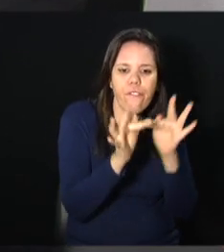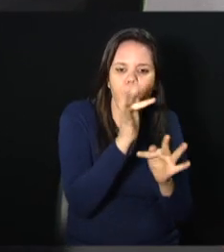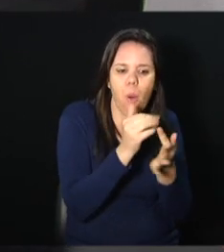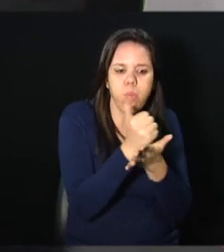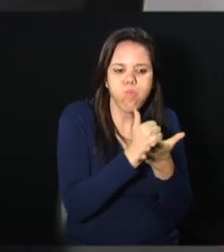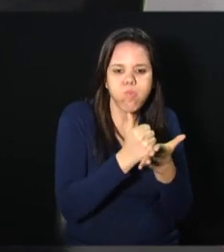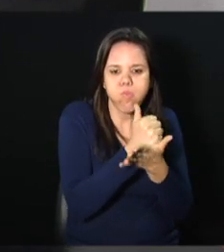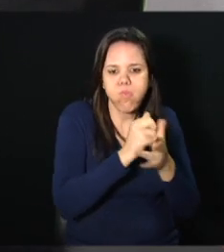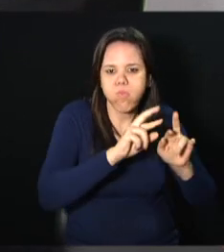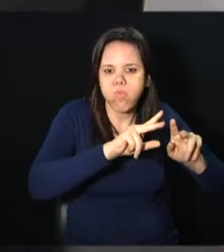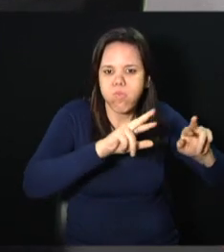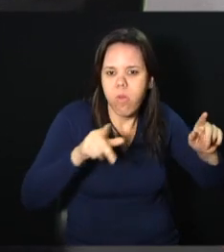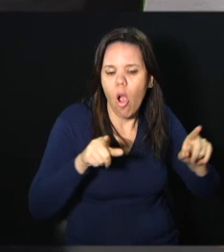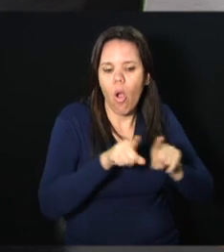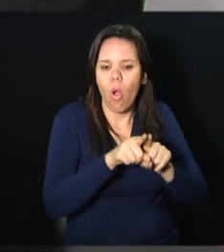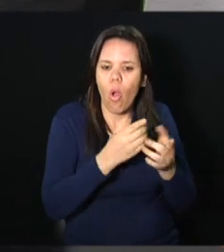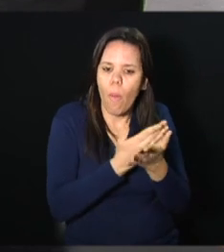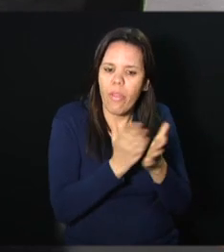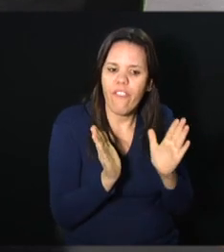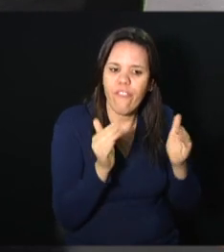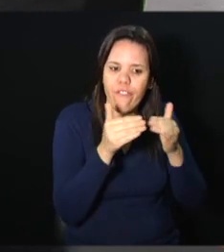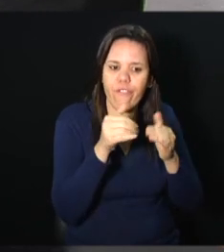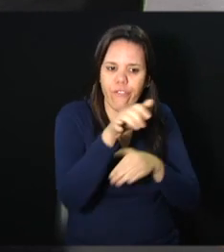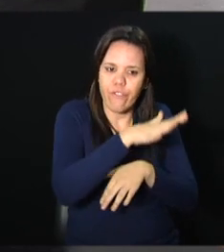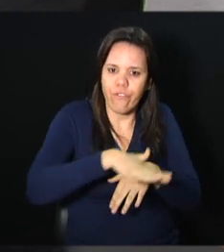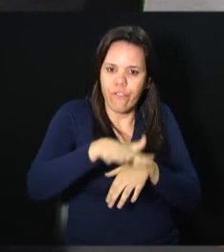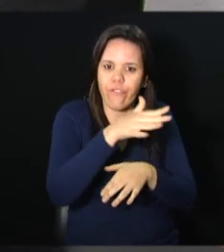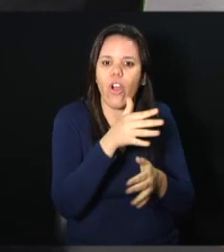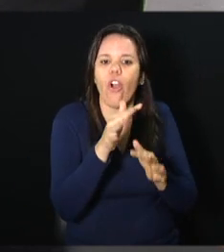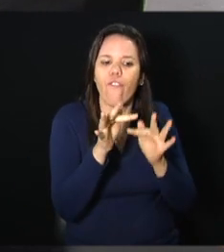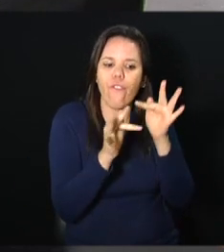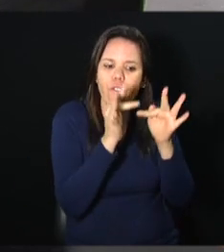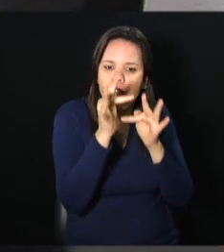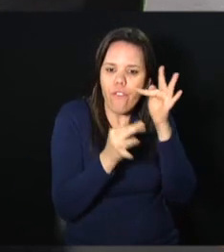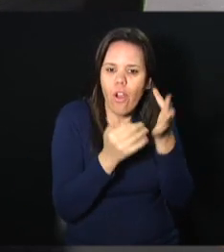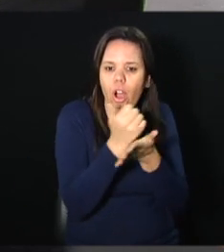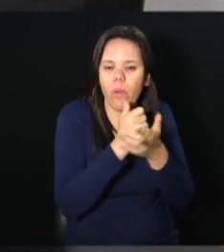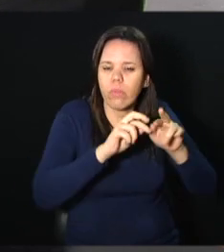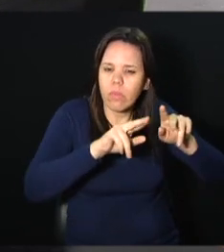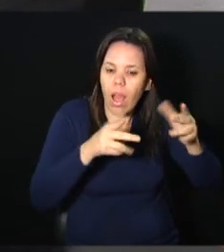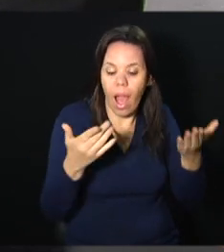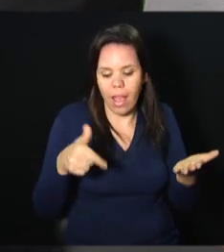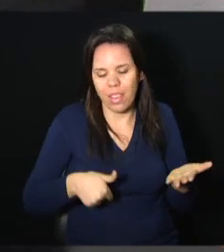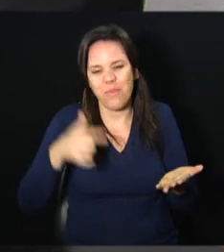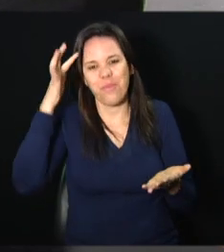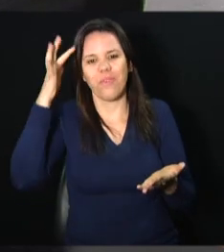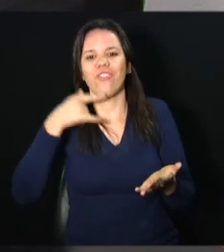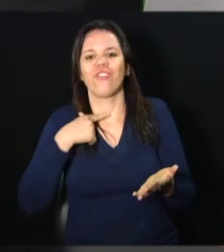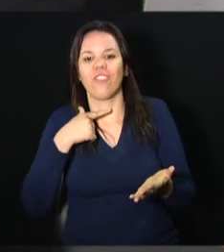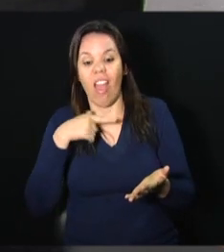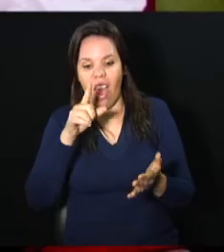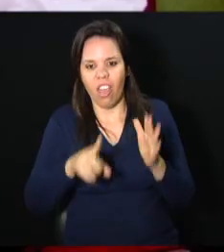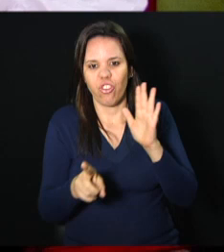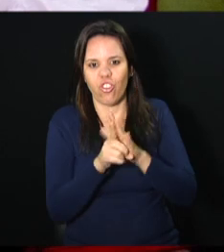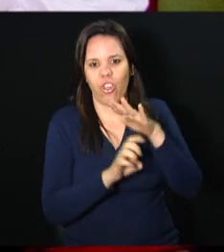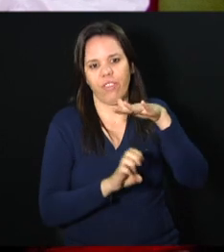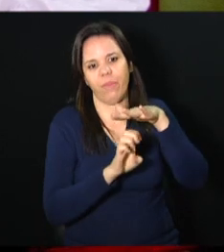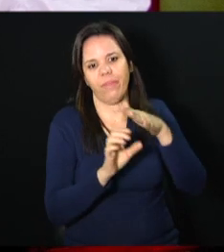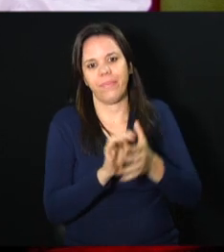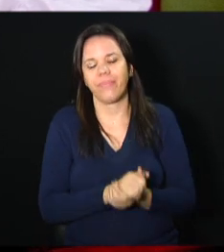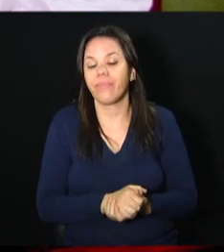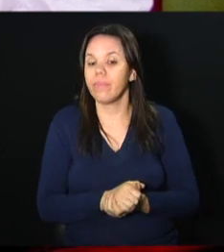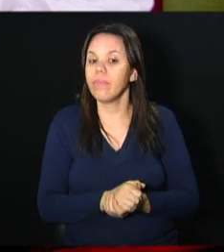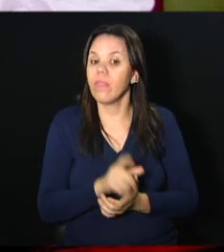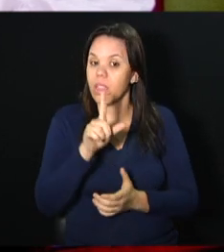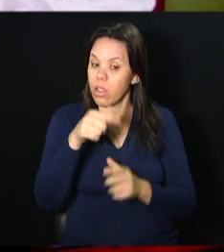a dia. E comecei a me dedicar exclusivamente à Fórmula de Companhia. E aqui eu realizo o meu sonho de ser empresário. Mas esse